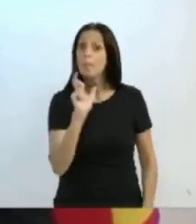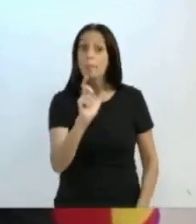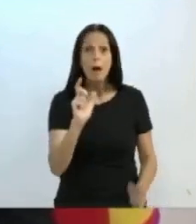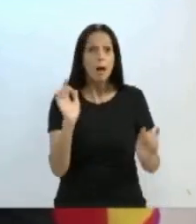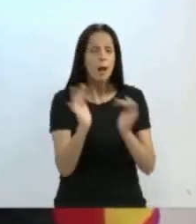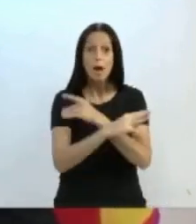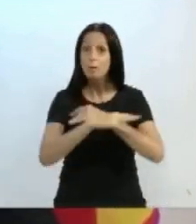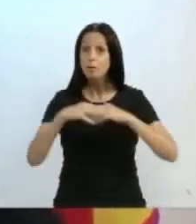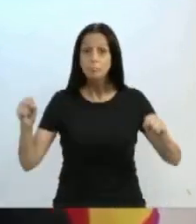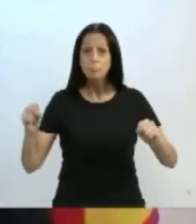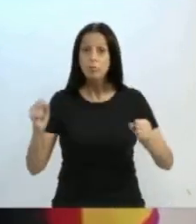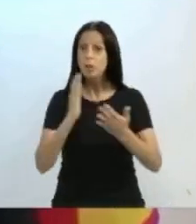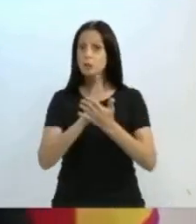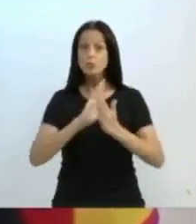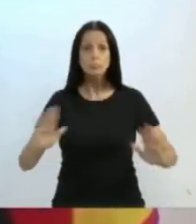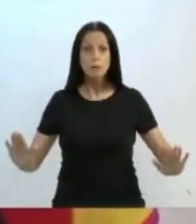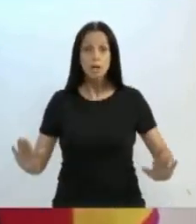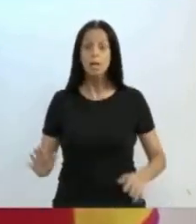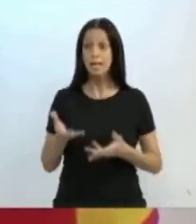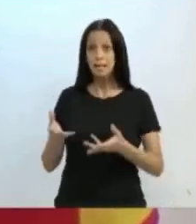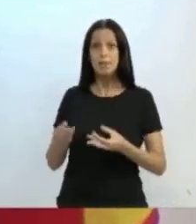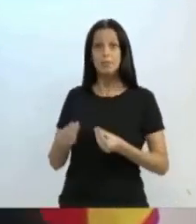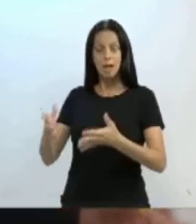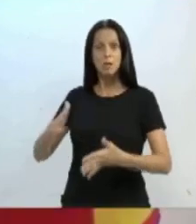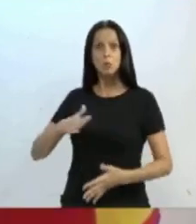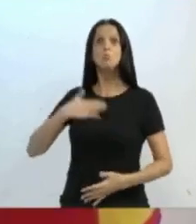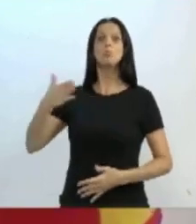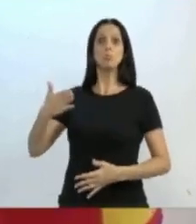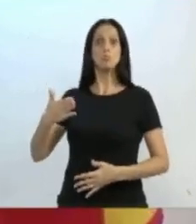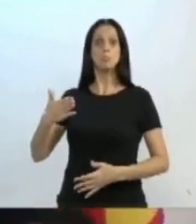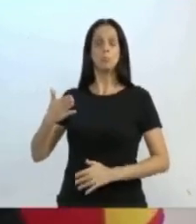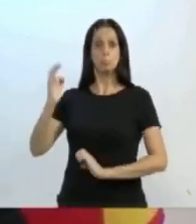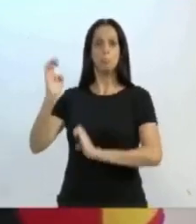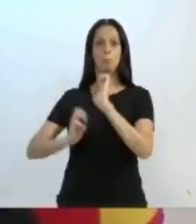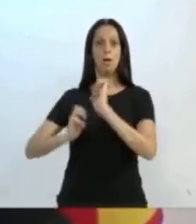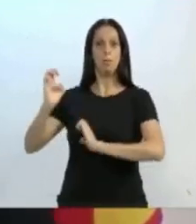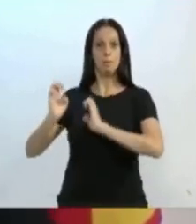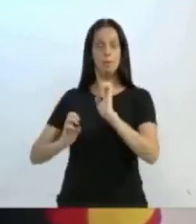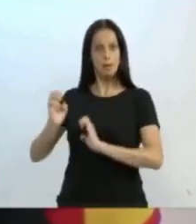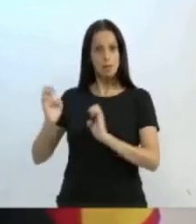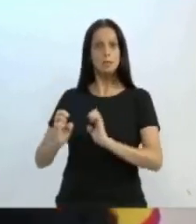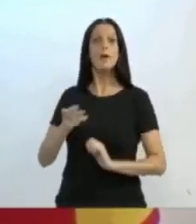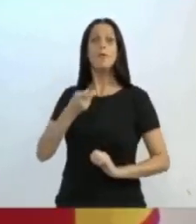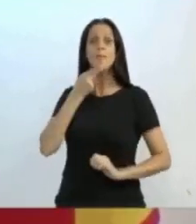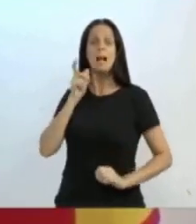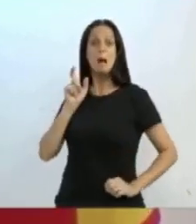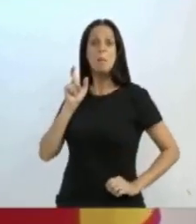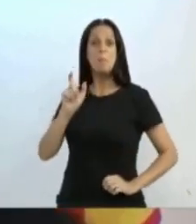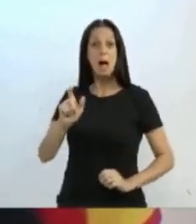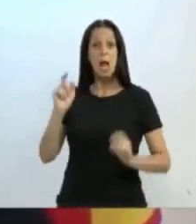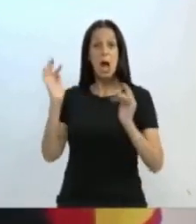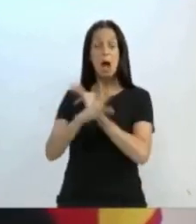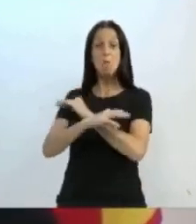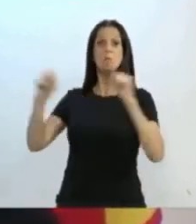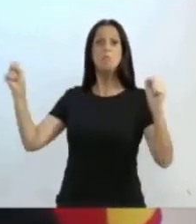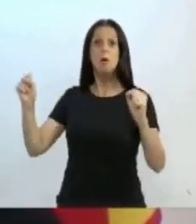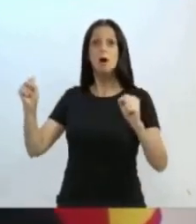para vocês, quer assustar um empresário, vereador Marcos, se ele estiver no momento dele dormindo, falar lockdown alto, ele sai correndo três dias.